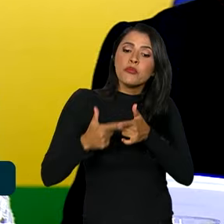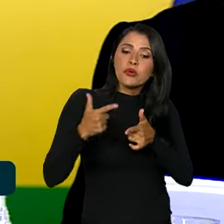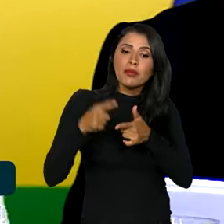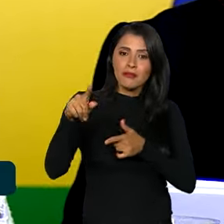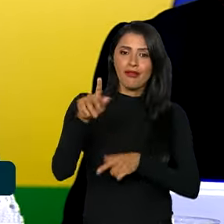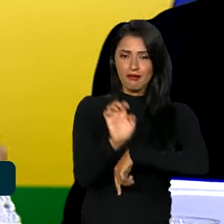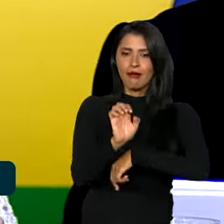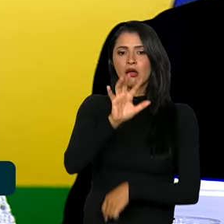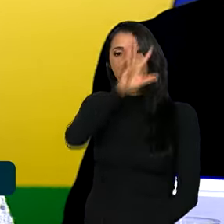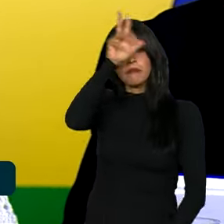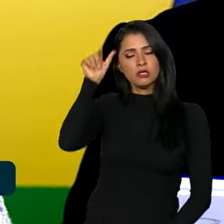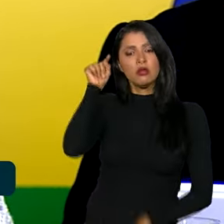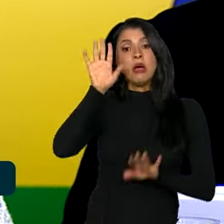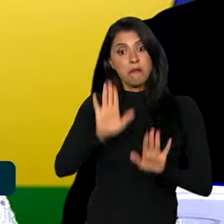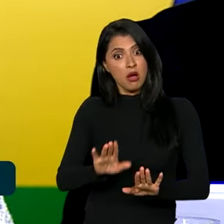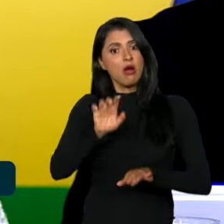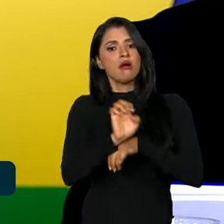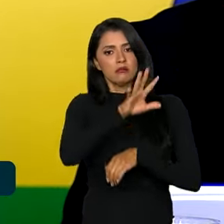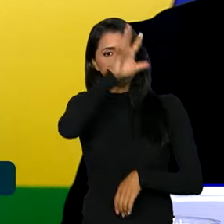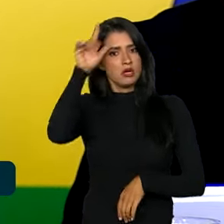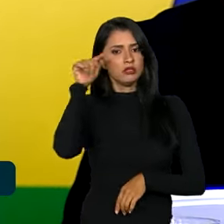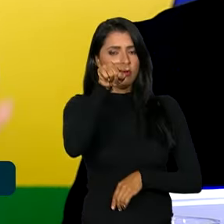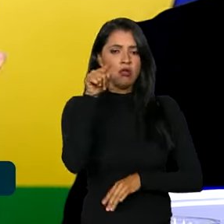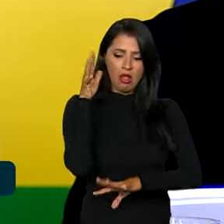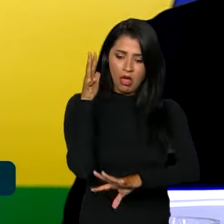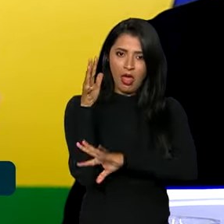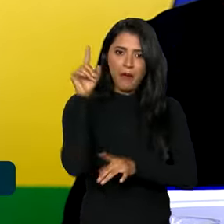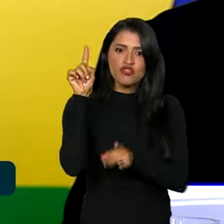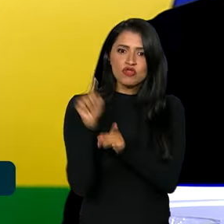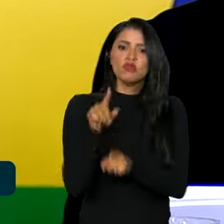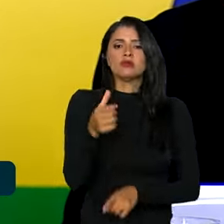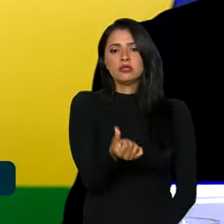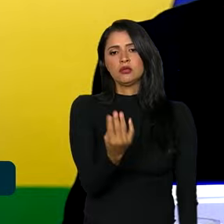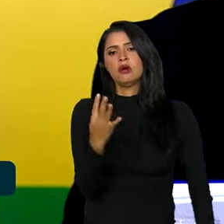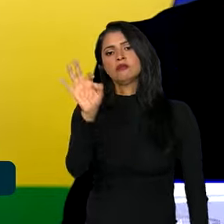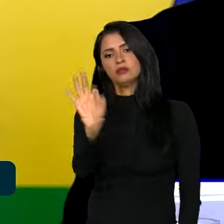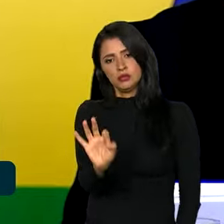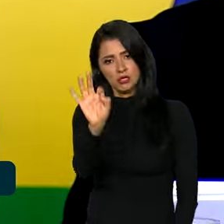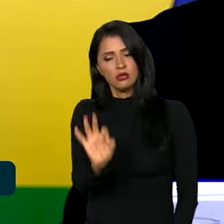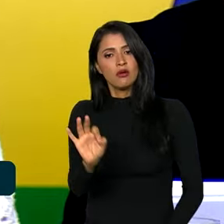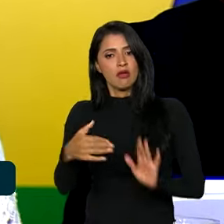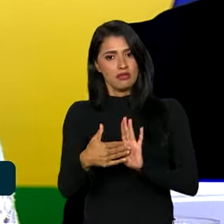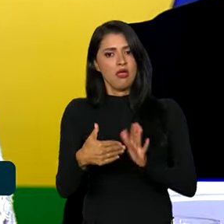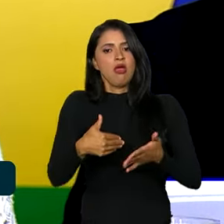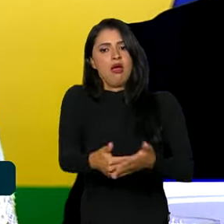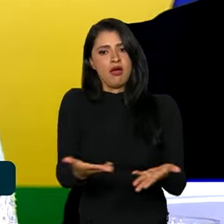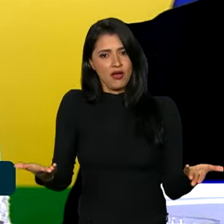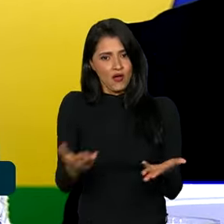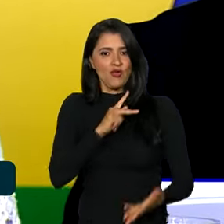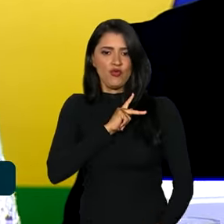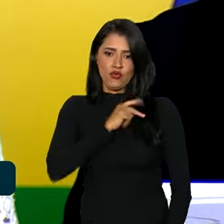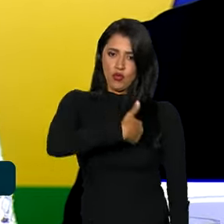estado do Amazonas, mas no estado do Amazonas a queda do desmatamento foi de 64%. Até agora, no governo do